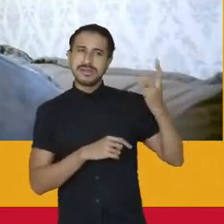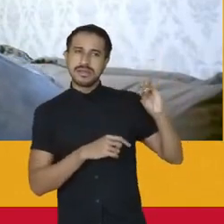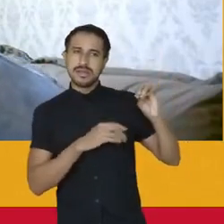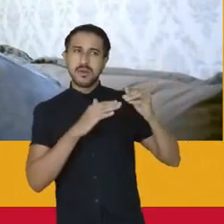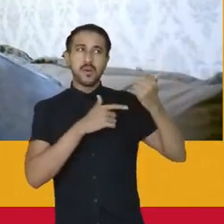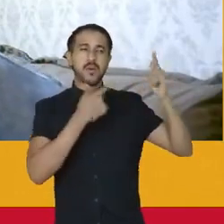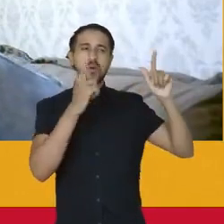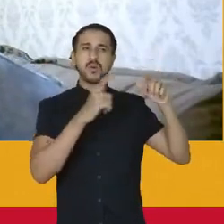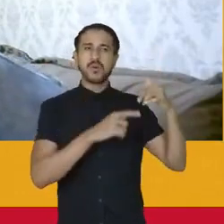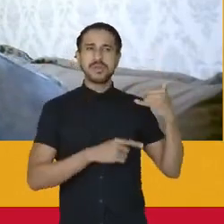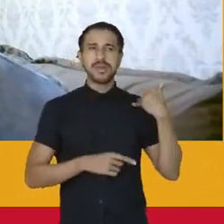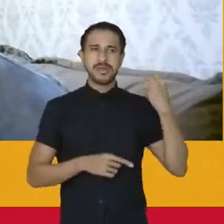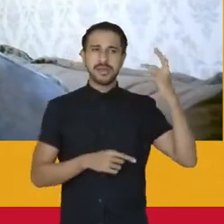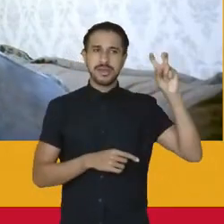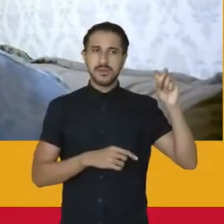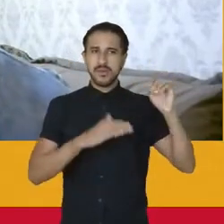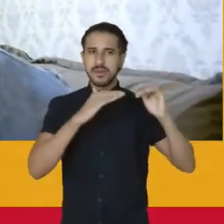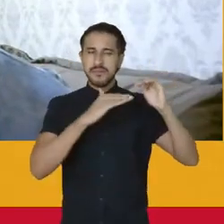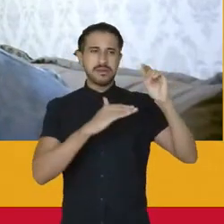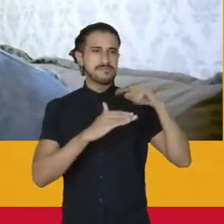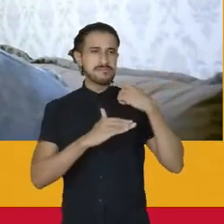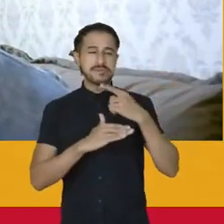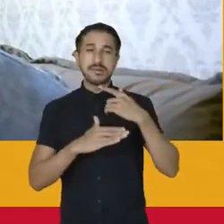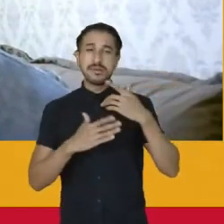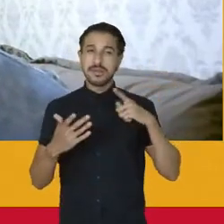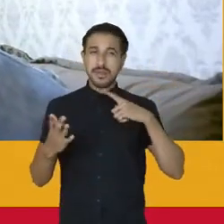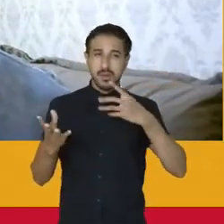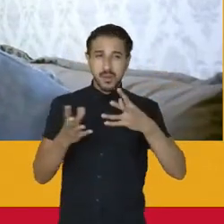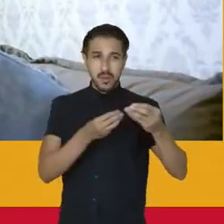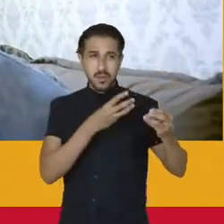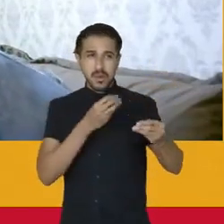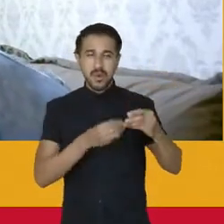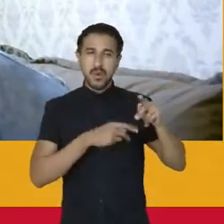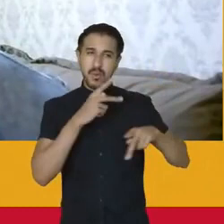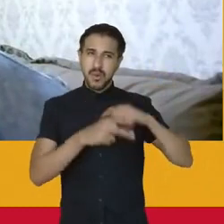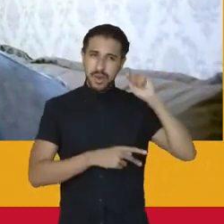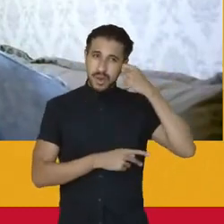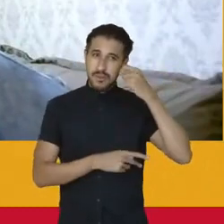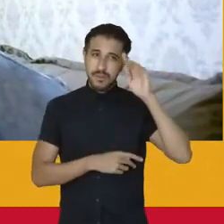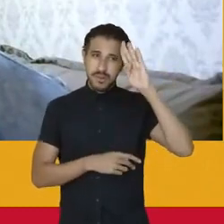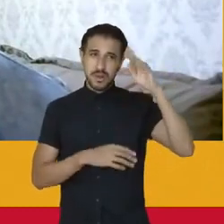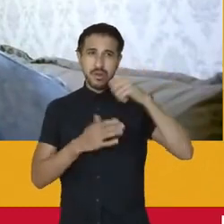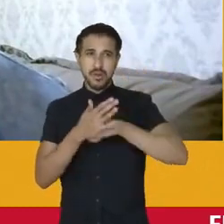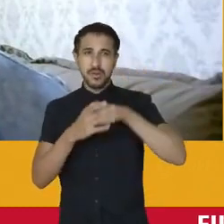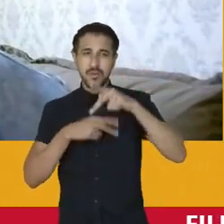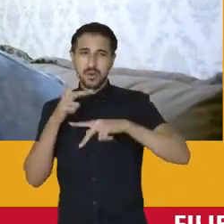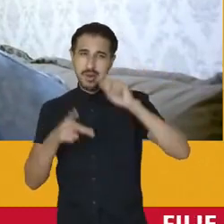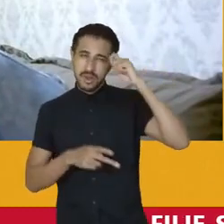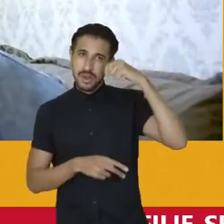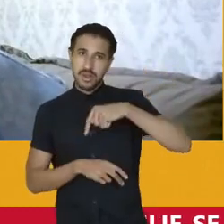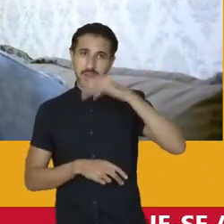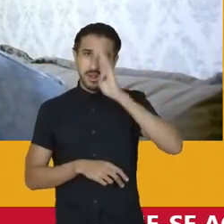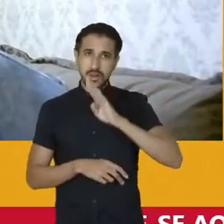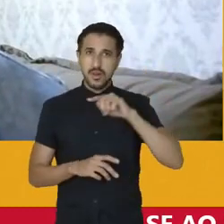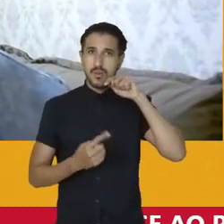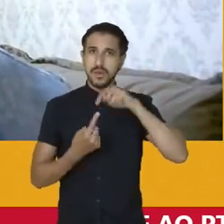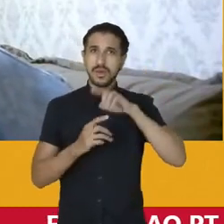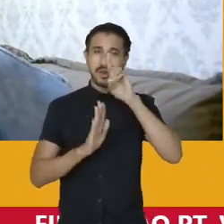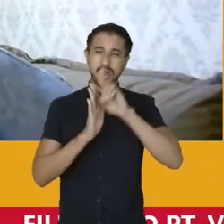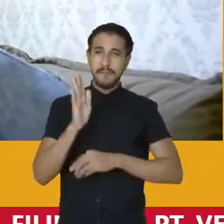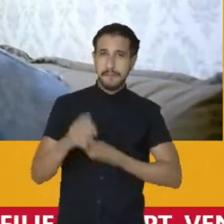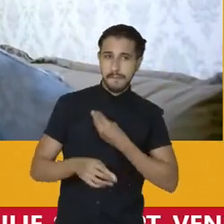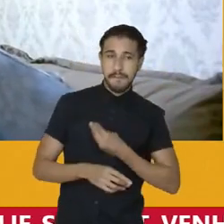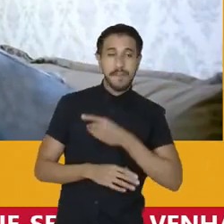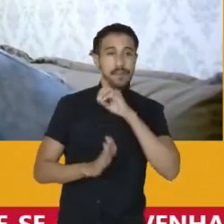idade, outros não chegam a 50 anos de idade. Então, a vida da população negra, aliás, a principal luta da população negra no Brasil é pelo direito à vida.